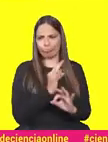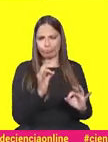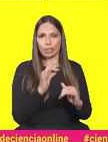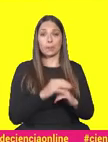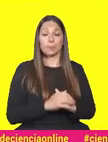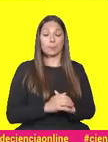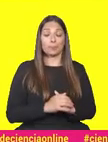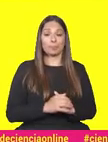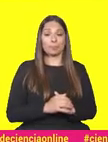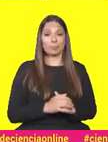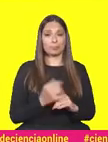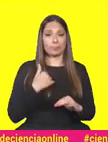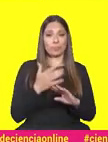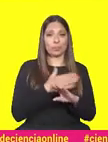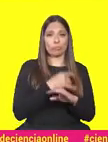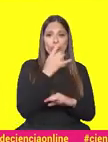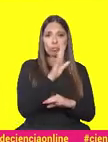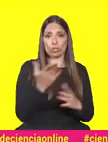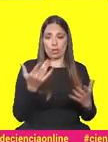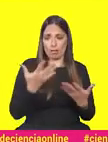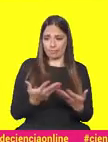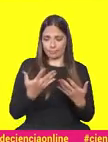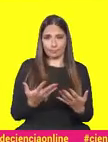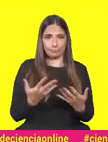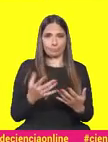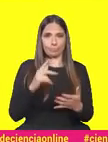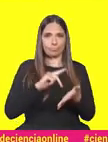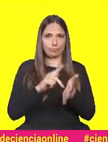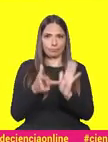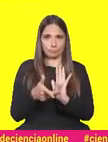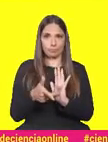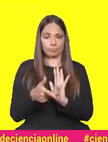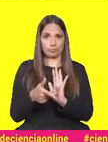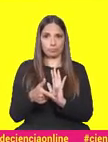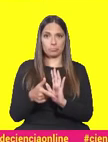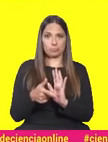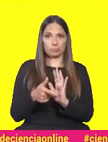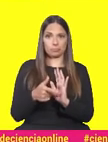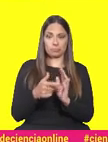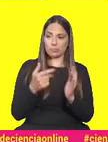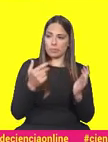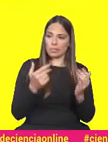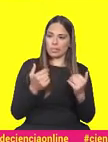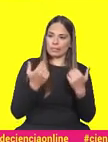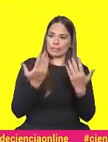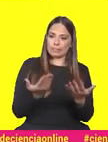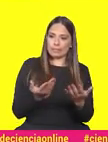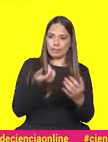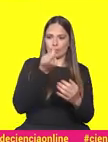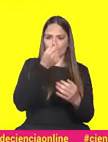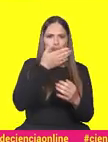Mas, como eu disse também há pouco, hoje em dia também as tecnologias já nos são apresentadas com uma